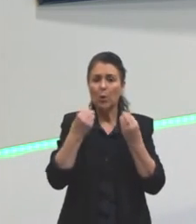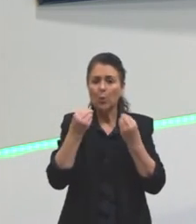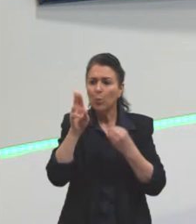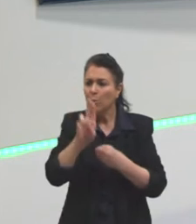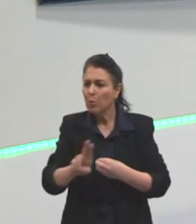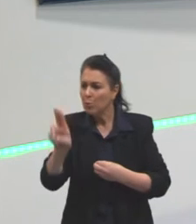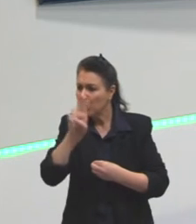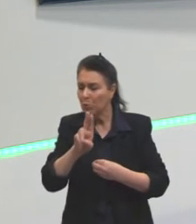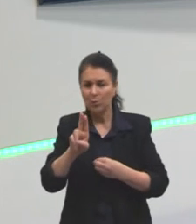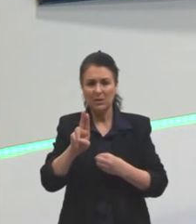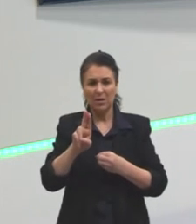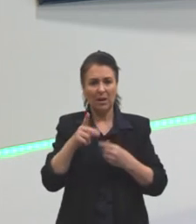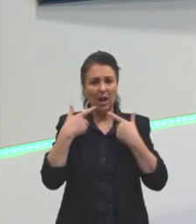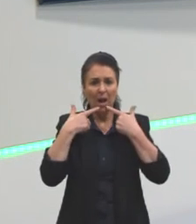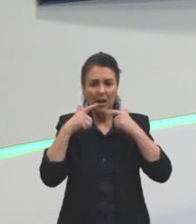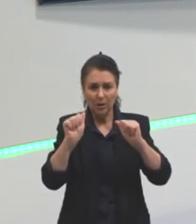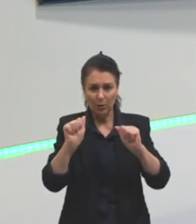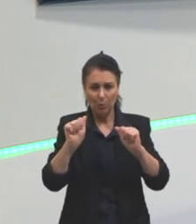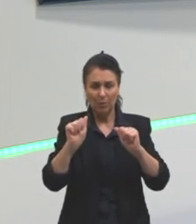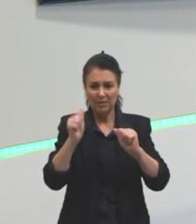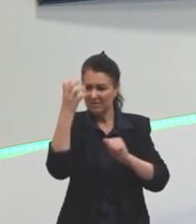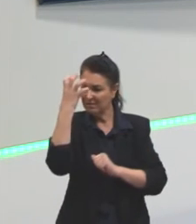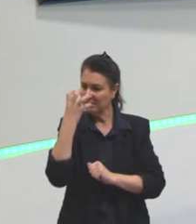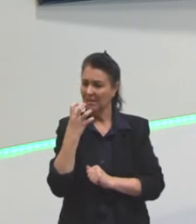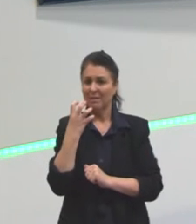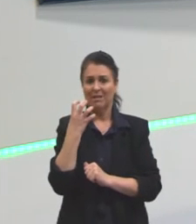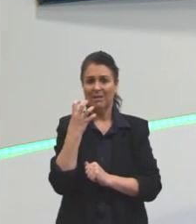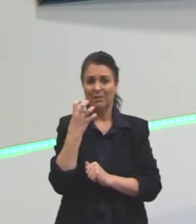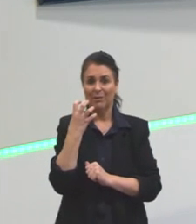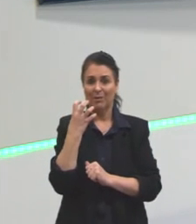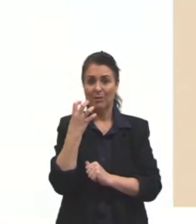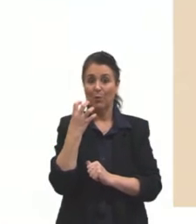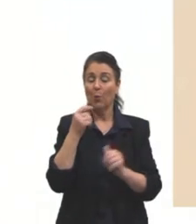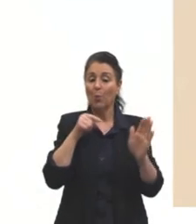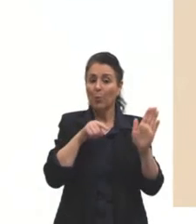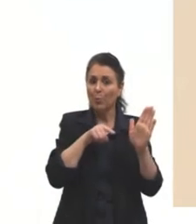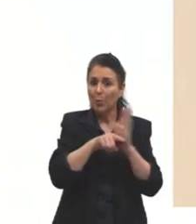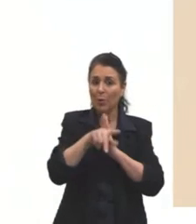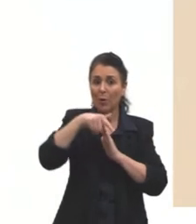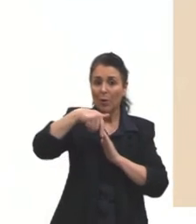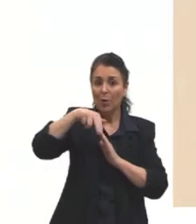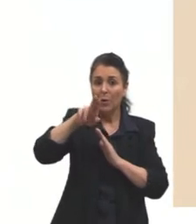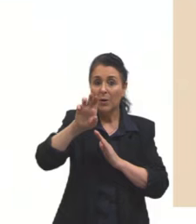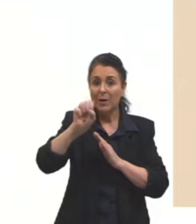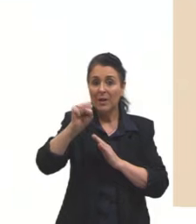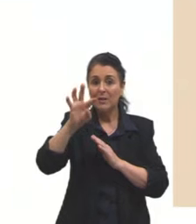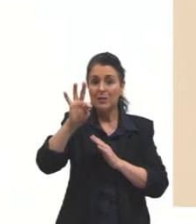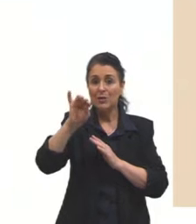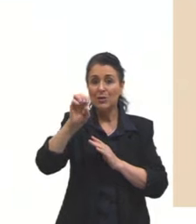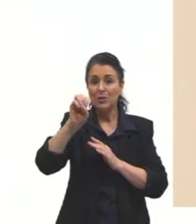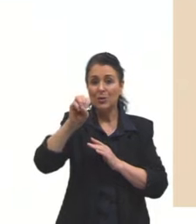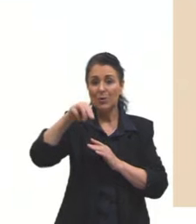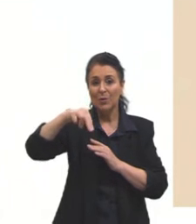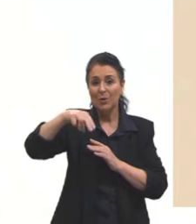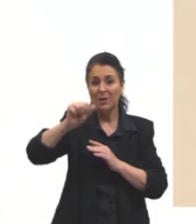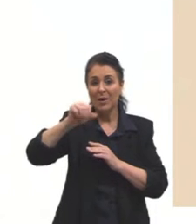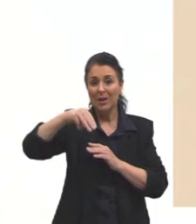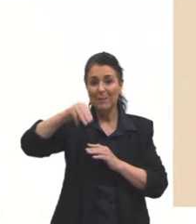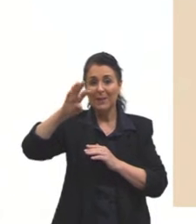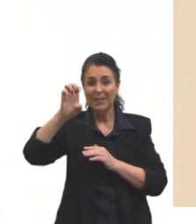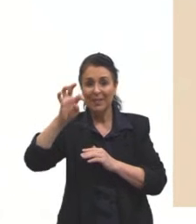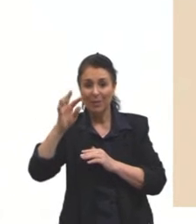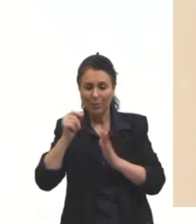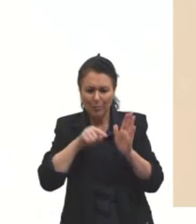funcionamento da língua. E é esse questionamento que vai fazer o oposto daquela nossa imagem